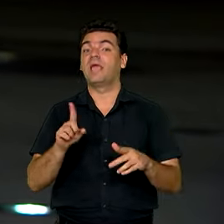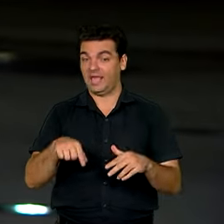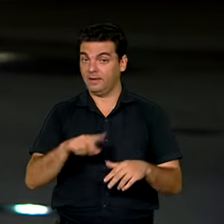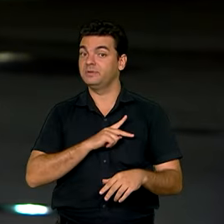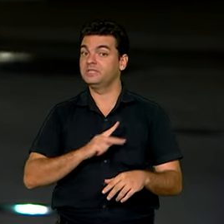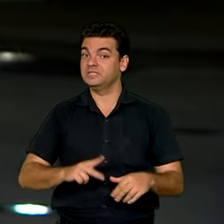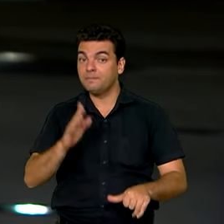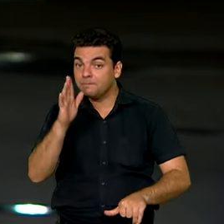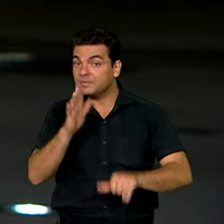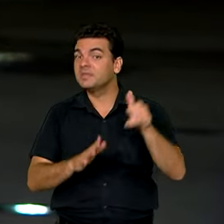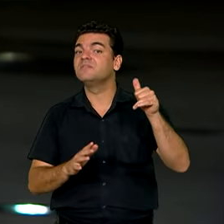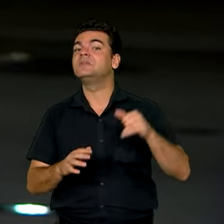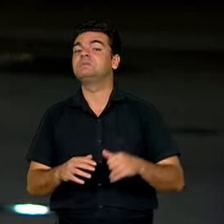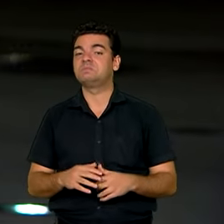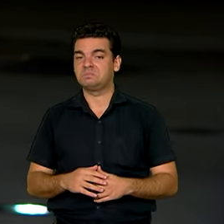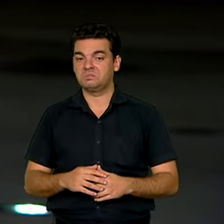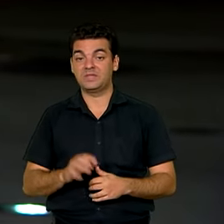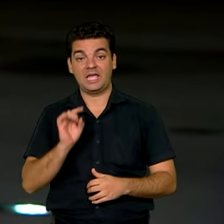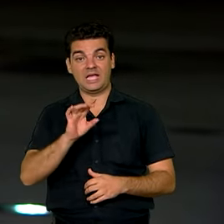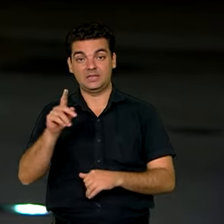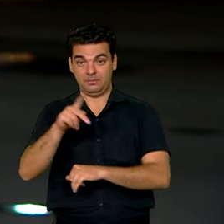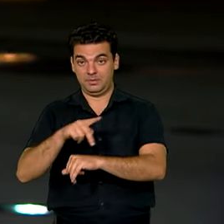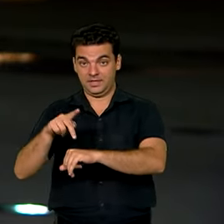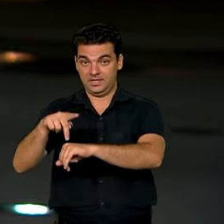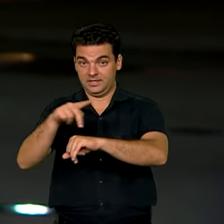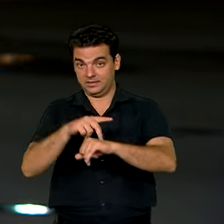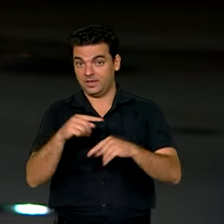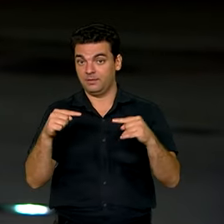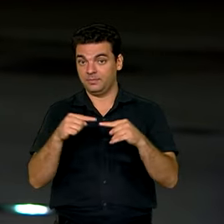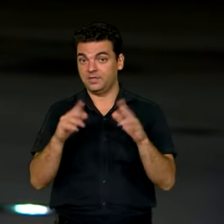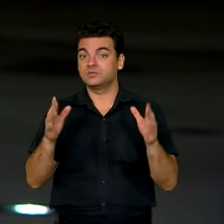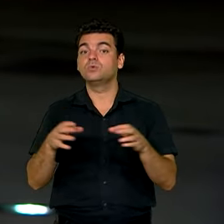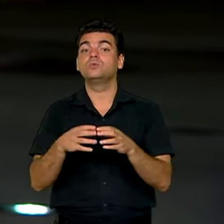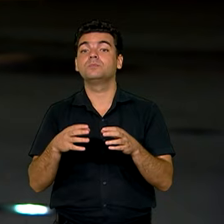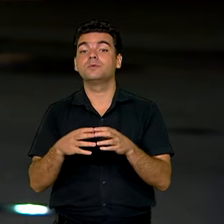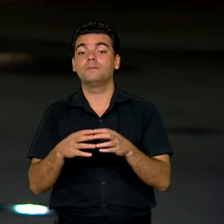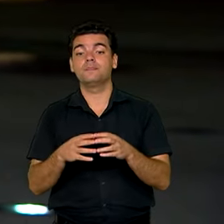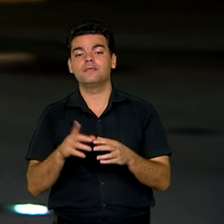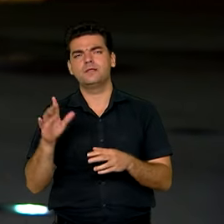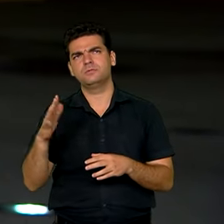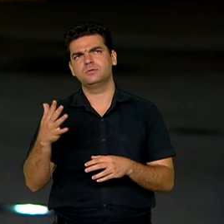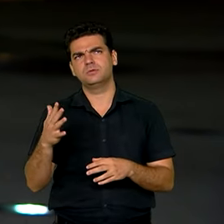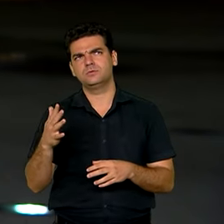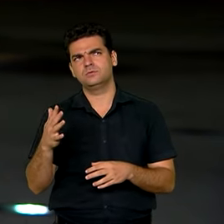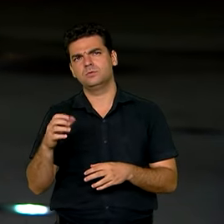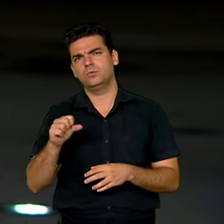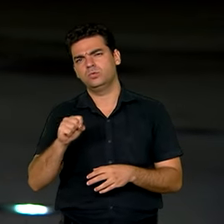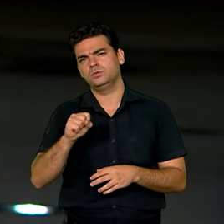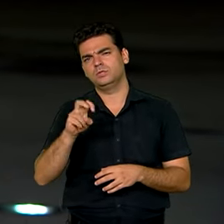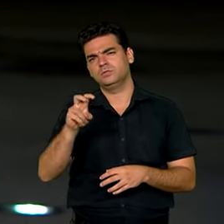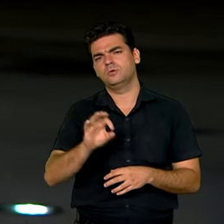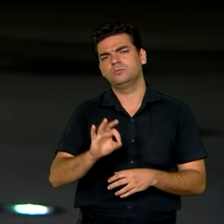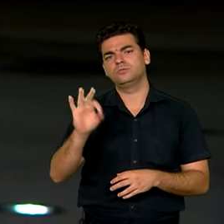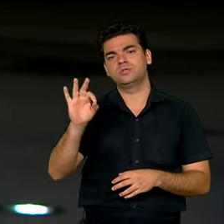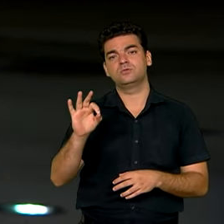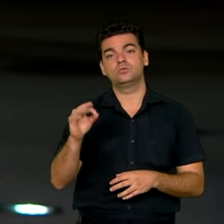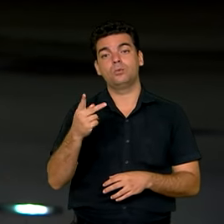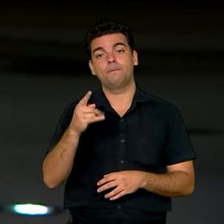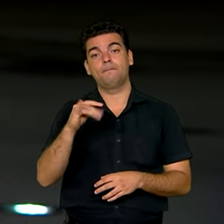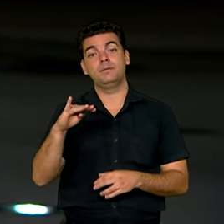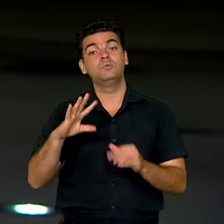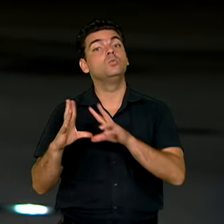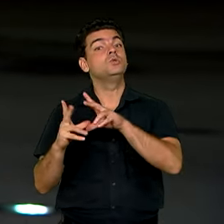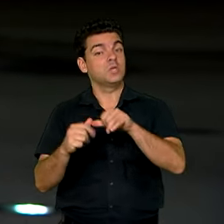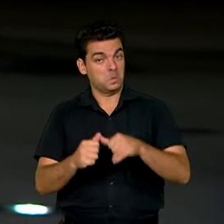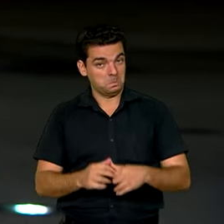presidência do G20. Os países que compõem o bloco respondem por cerca de 85% do PIB mundial,